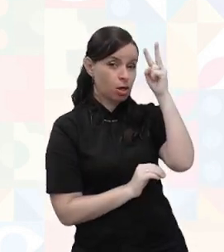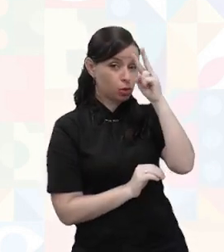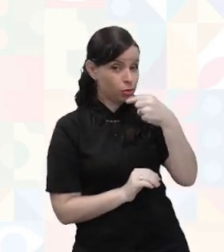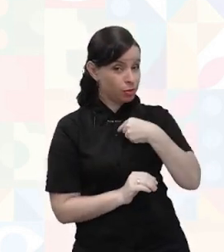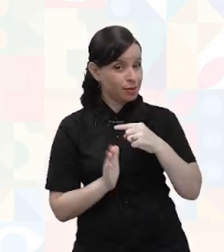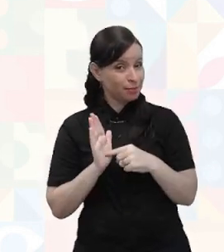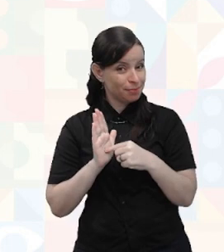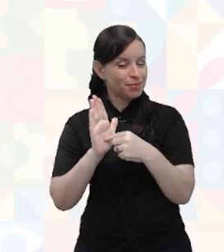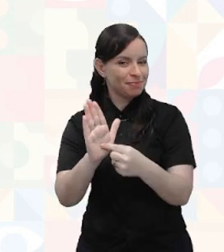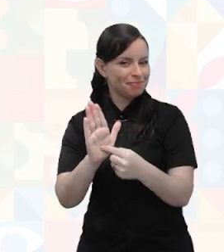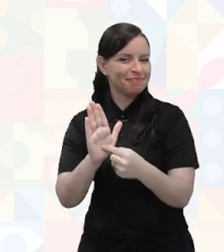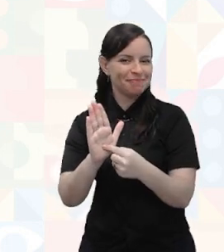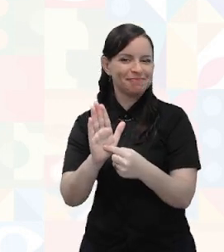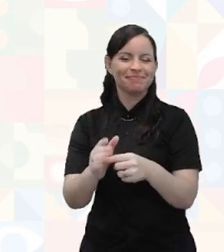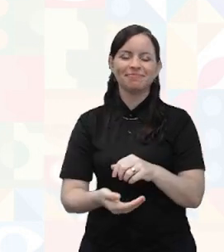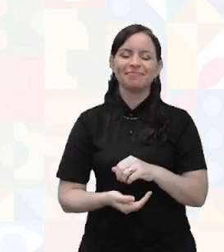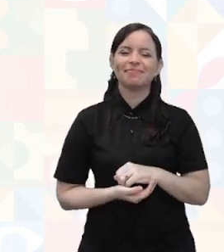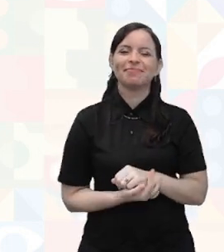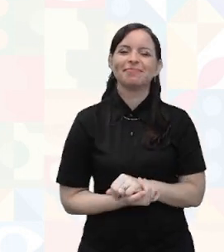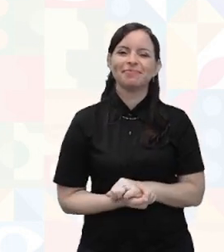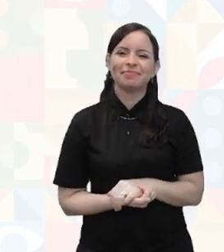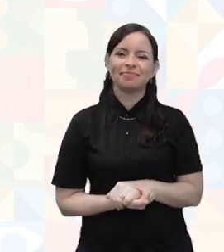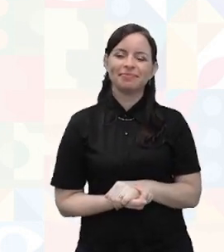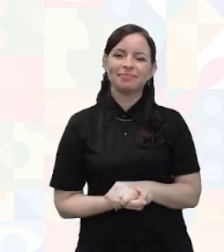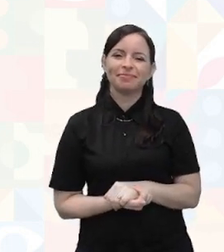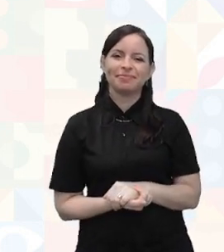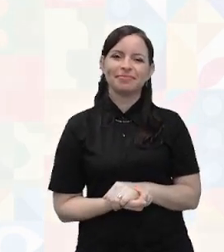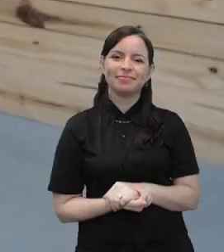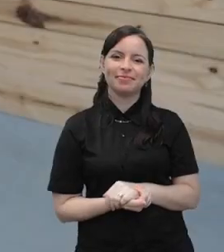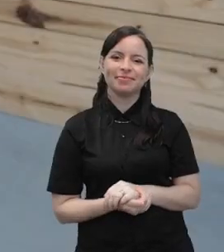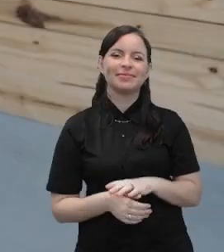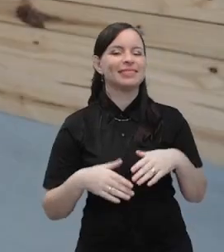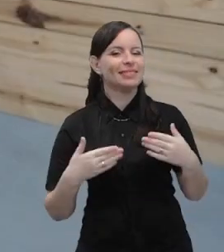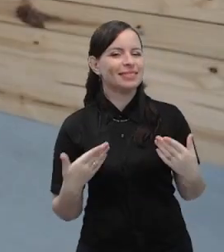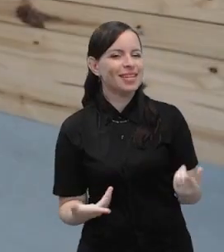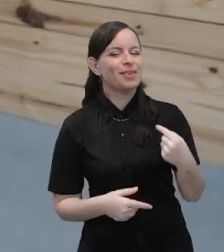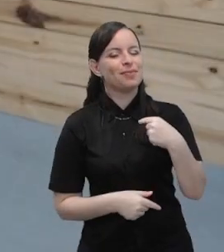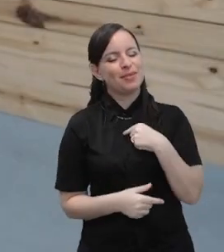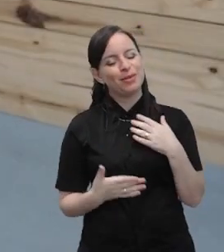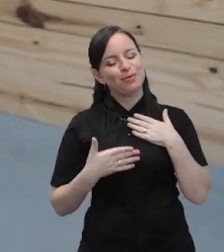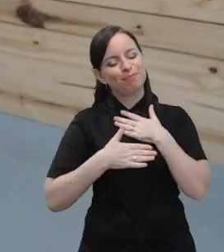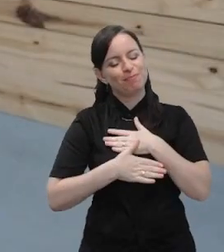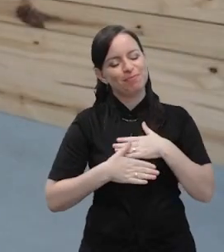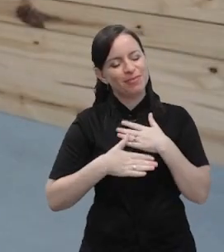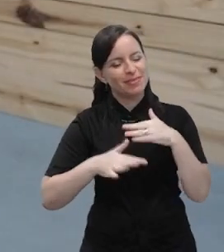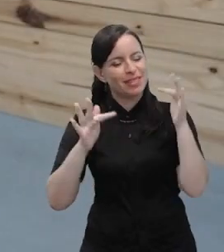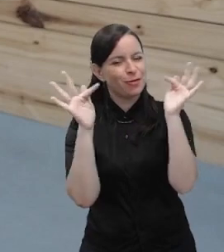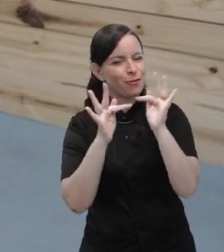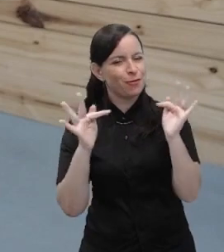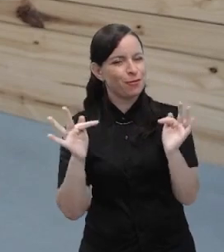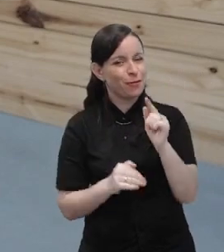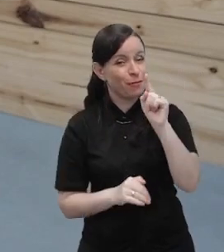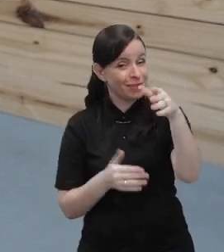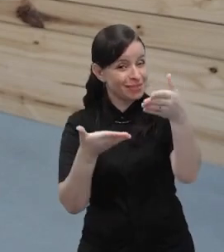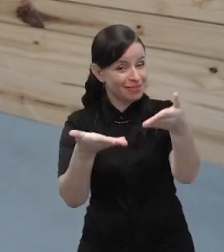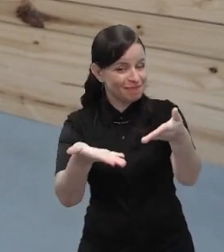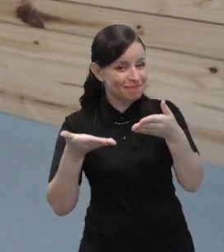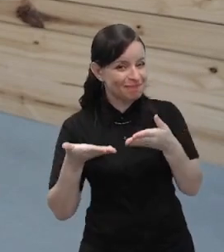históricas que eu gostaria de comentar com você. Mais uma vez, gostaria de dizer que fiquei muito feliz que você chegou até aqui,